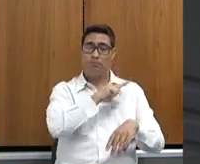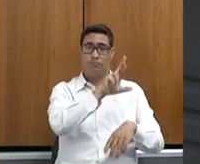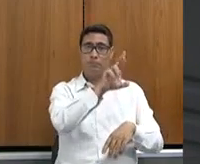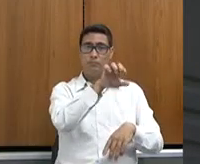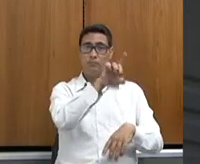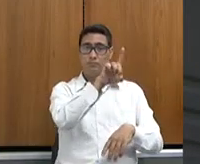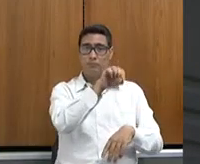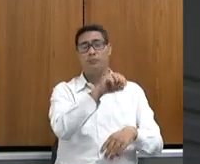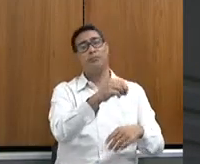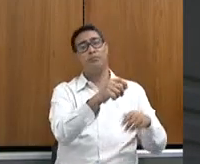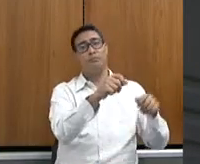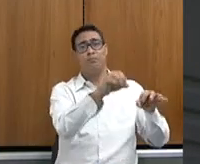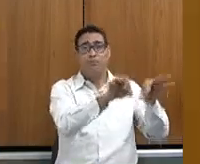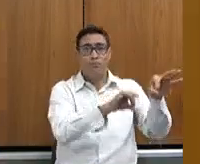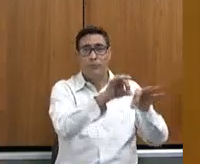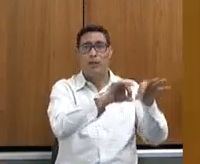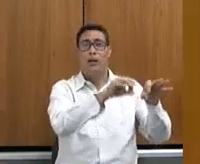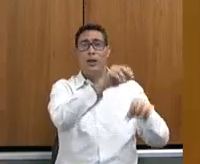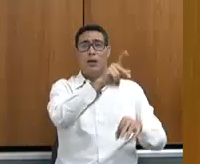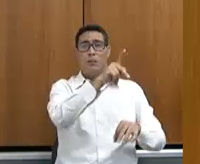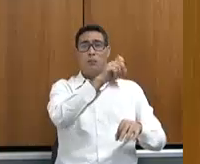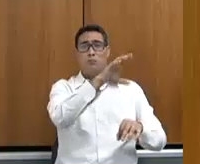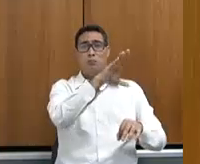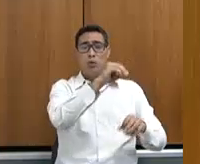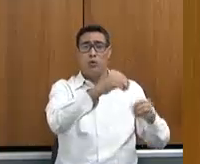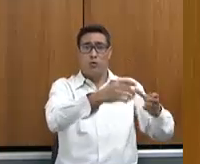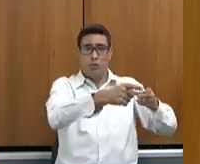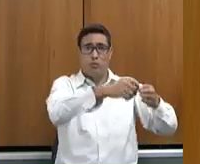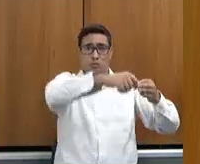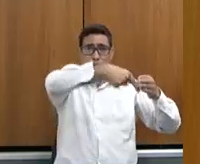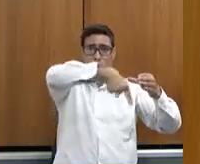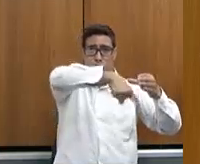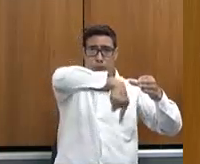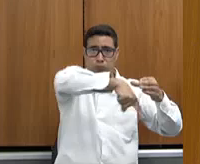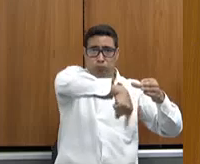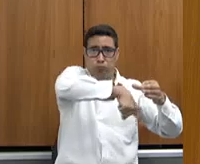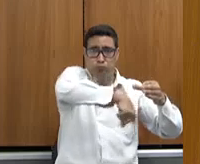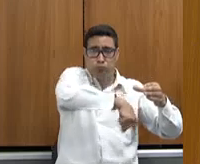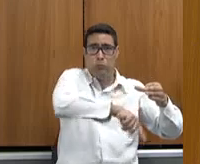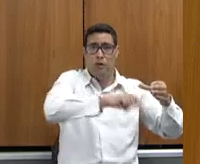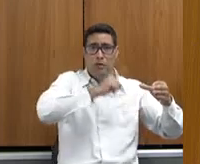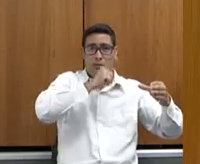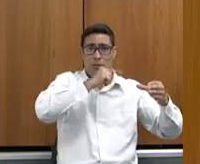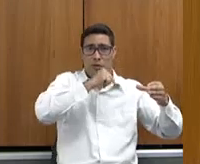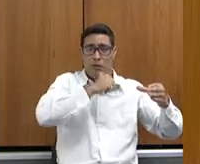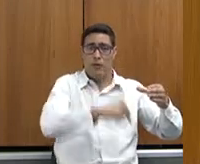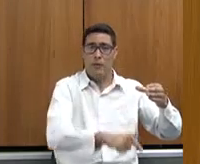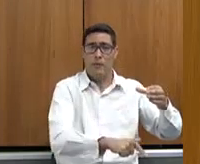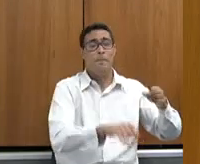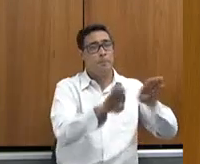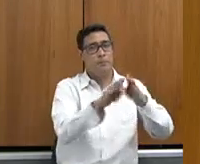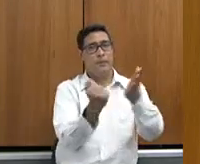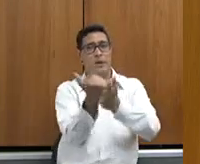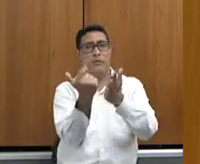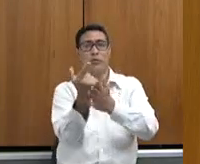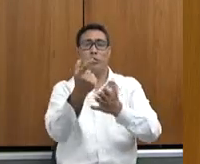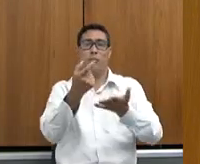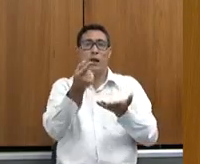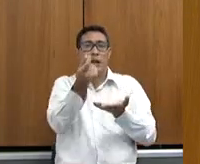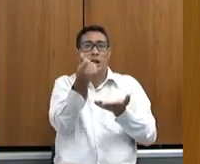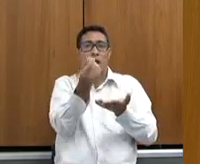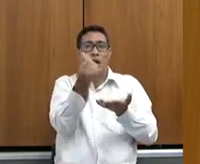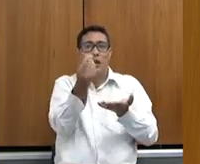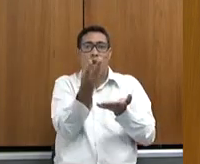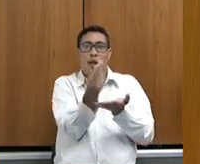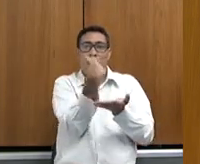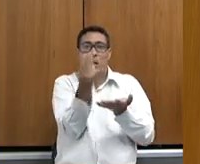para fazer um posto artesiano, para poder captar uma água, para fazer um barramento, para poder comprar semente e produzir. Então, estamos à disposição com